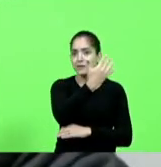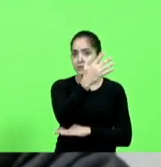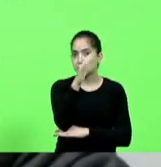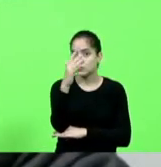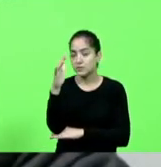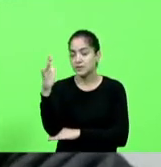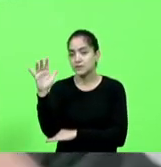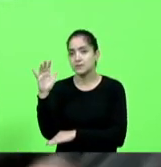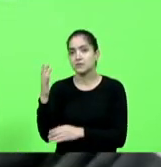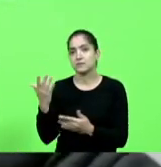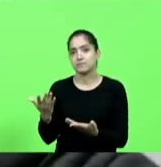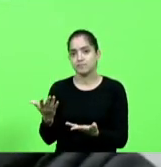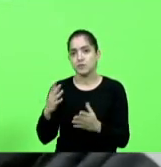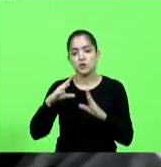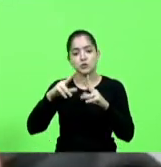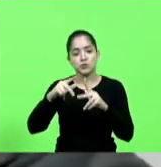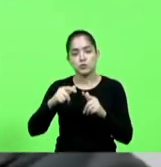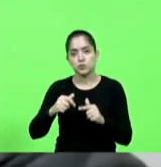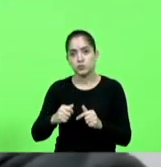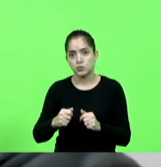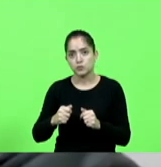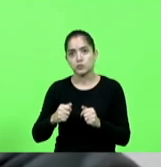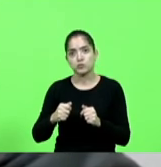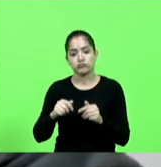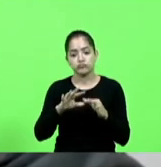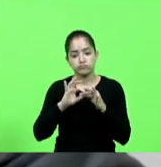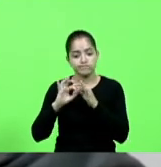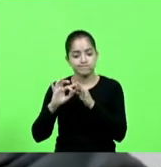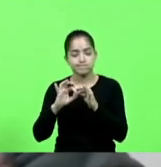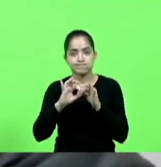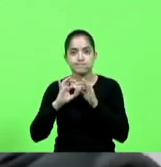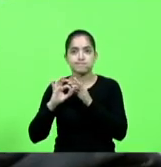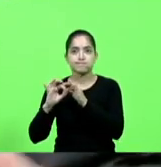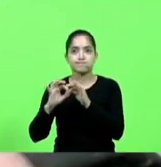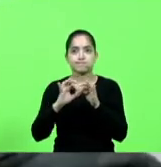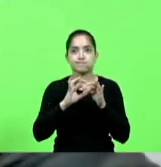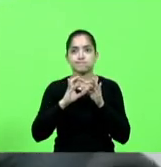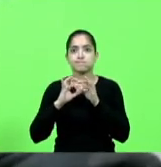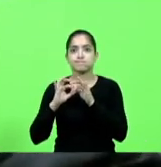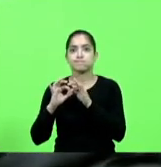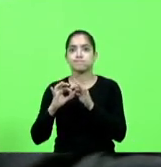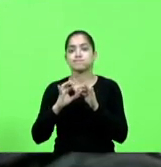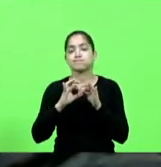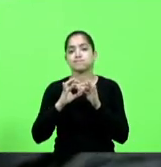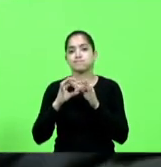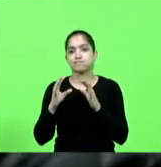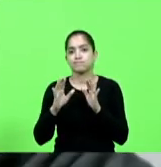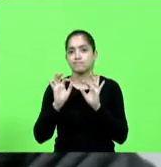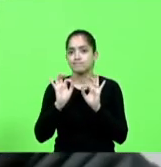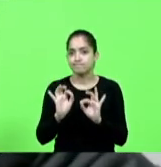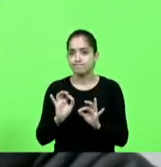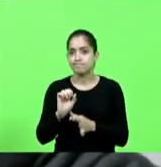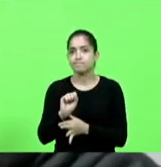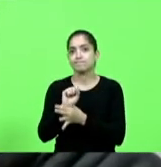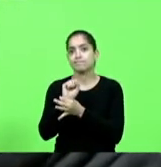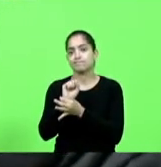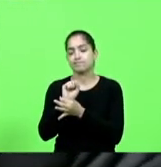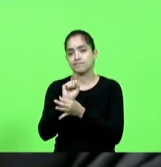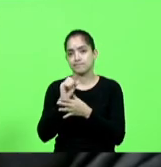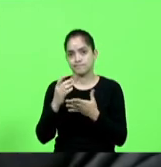tudo converge e tudo com toda a segurança e certeza